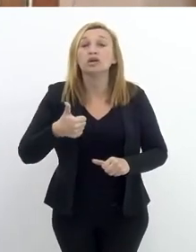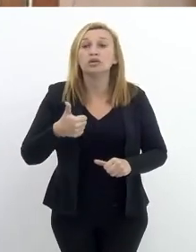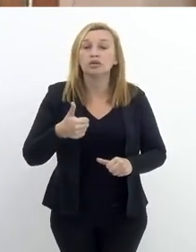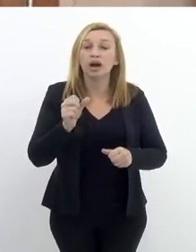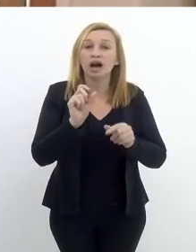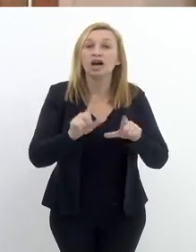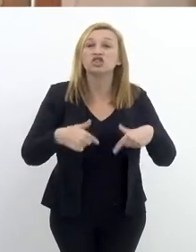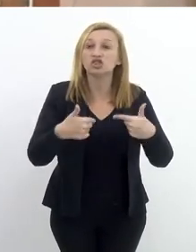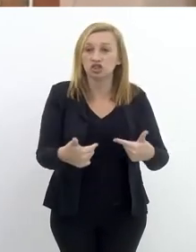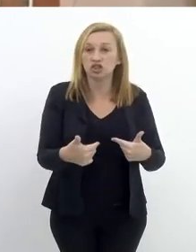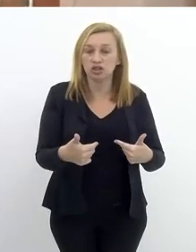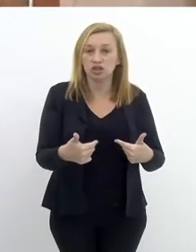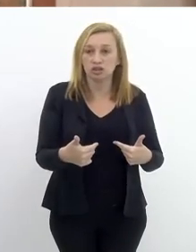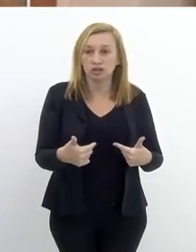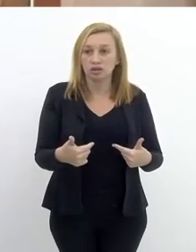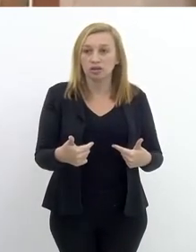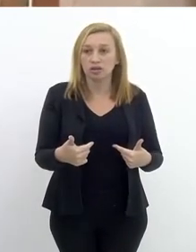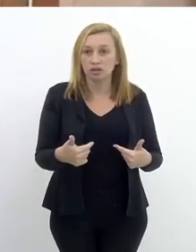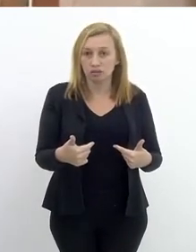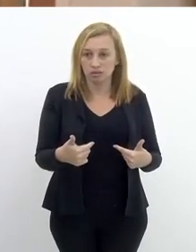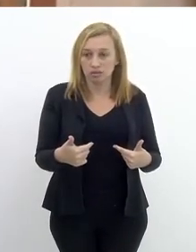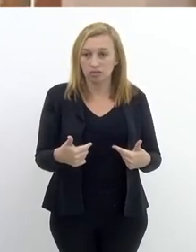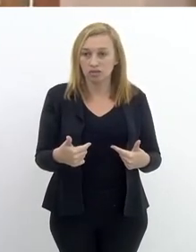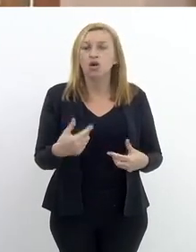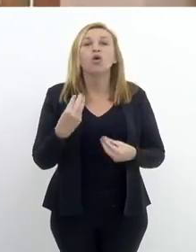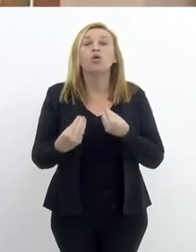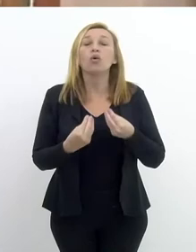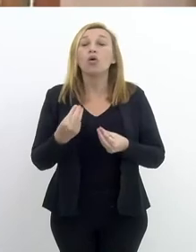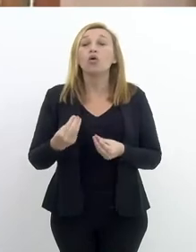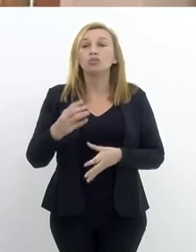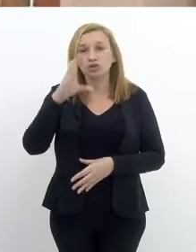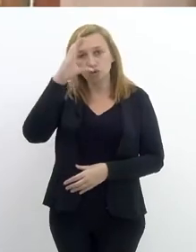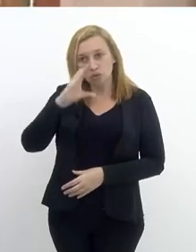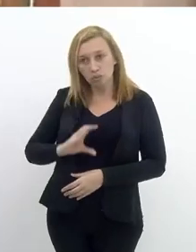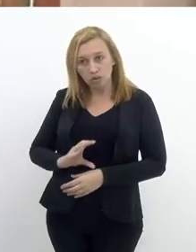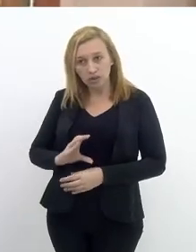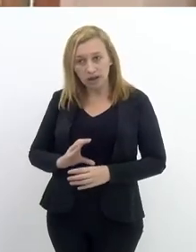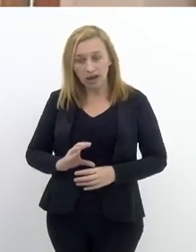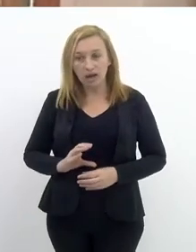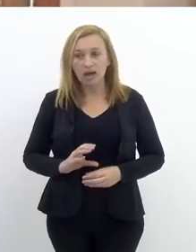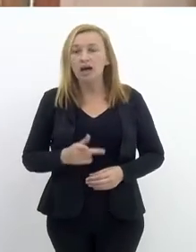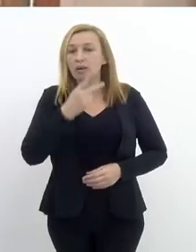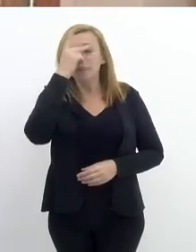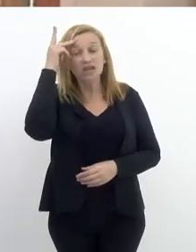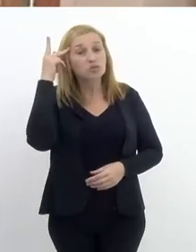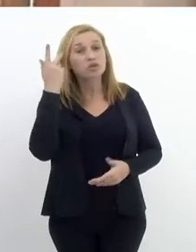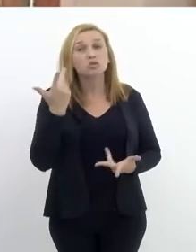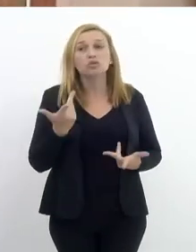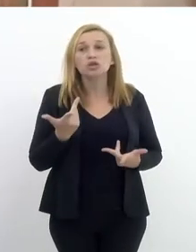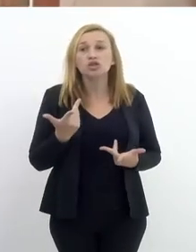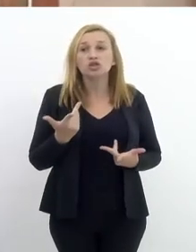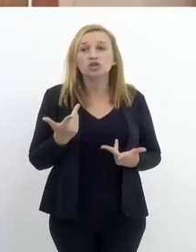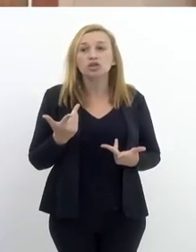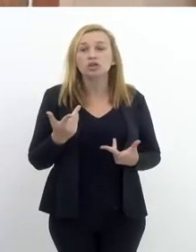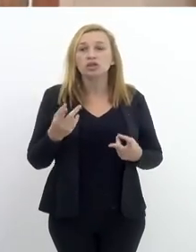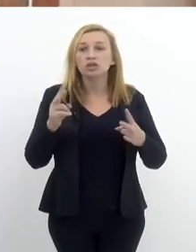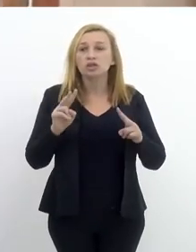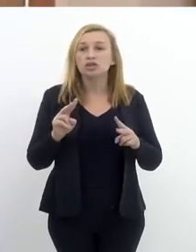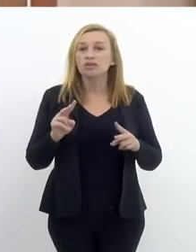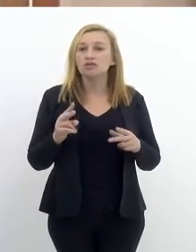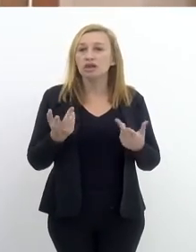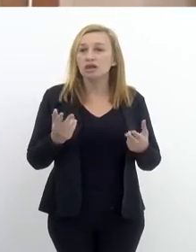qual o primeiro caminho a fazer, o que a pessoa deve fazer imediatamente, como se deve se comportar. Enfim, para as pessoas